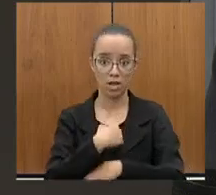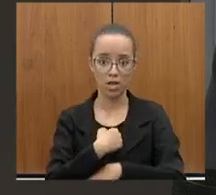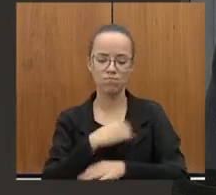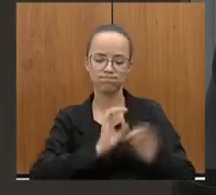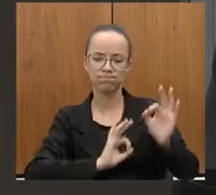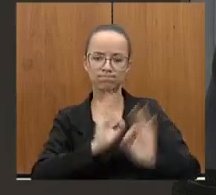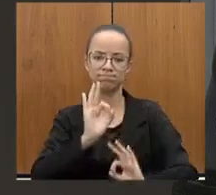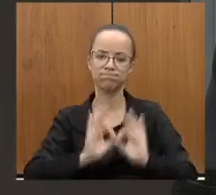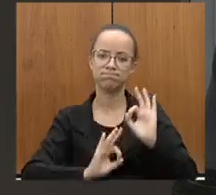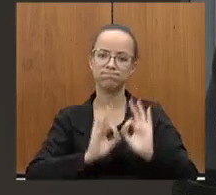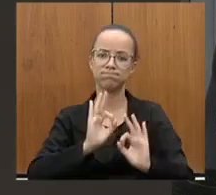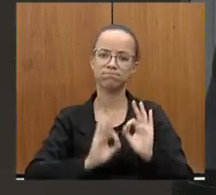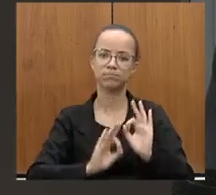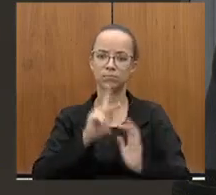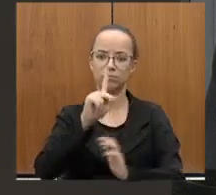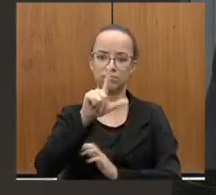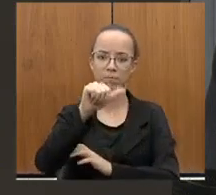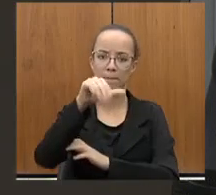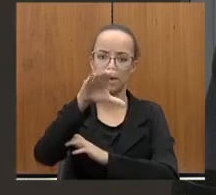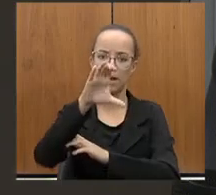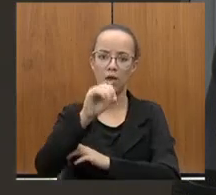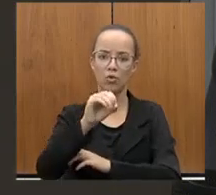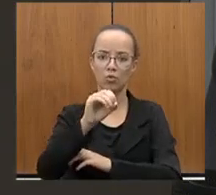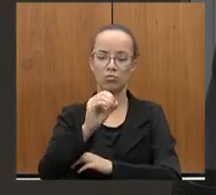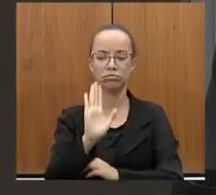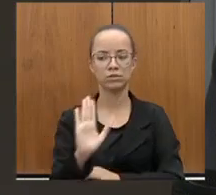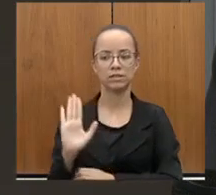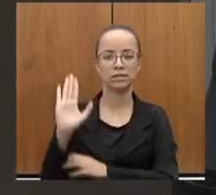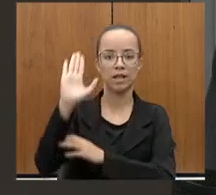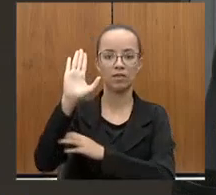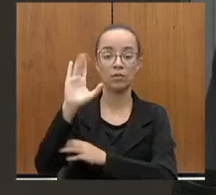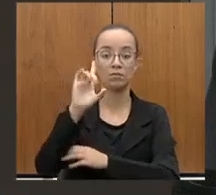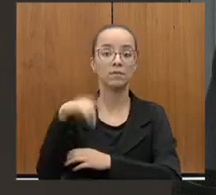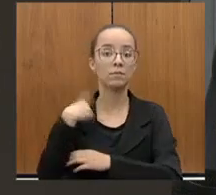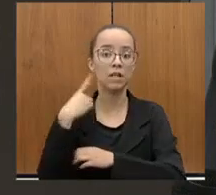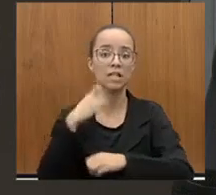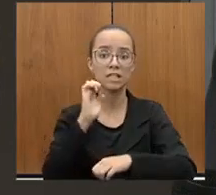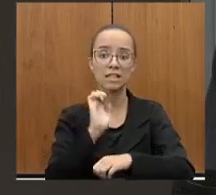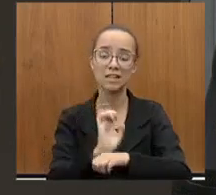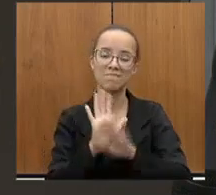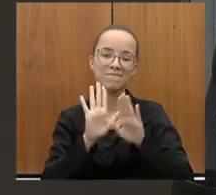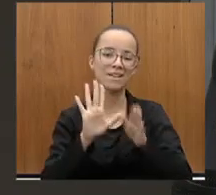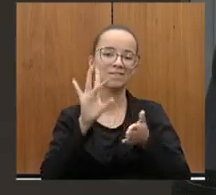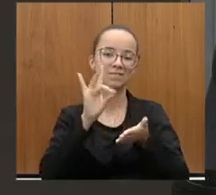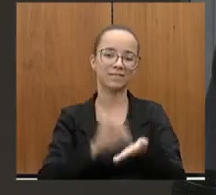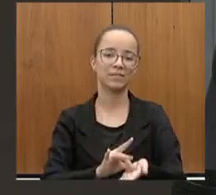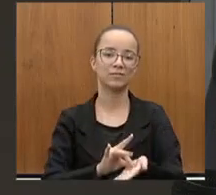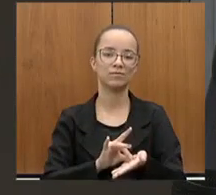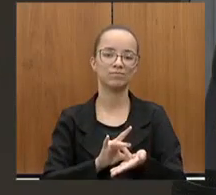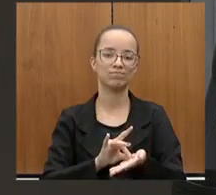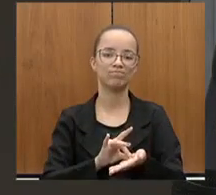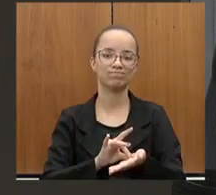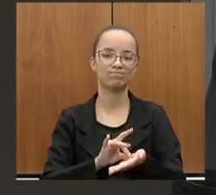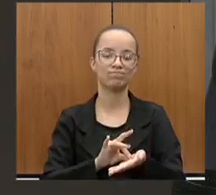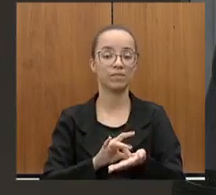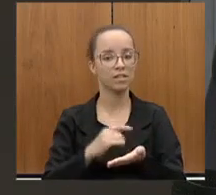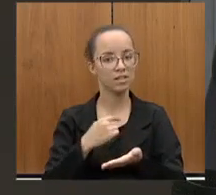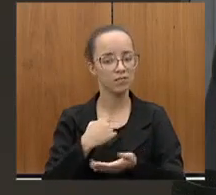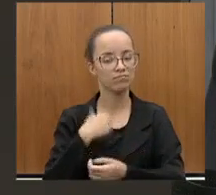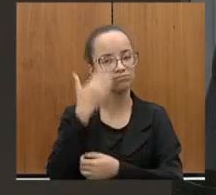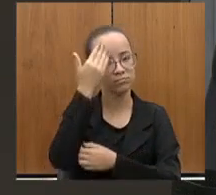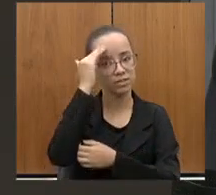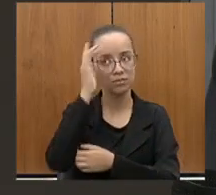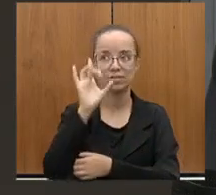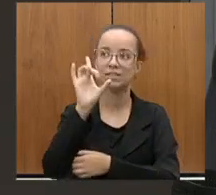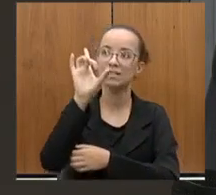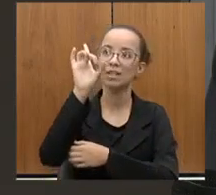plano para vir como candidata à deputada estadual e que, na verdade, eu entendo que